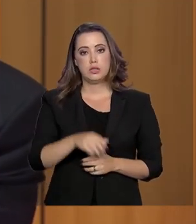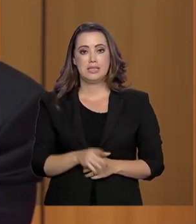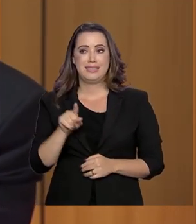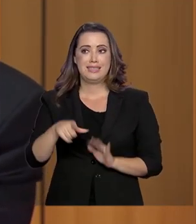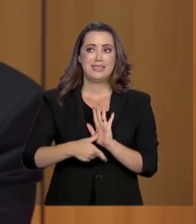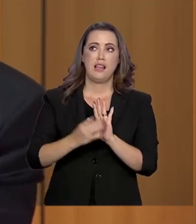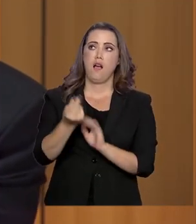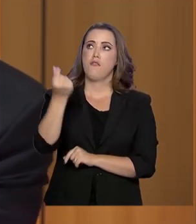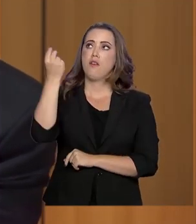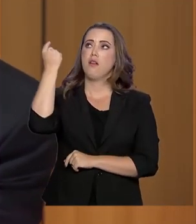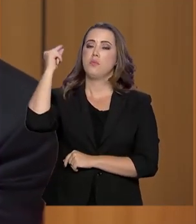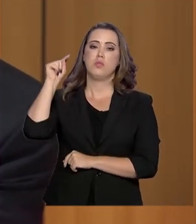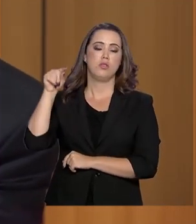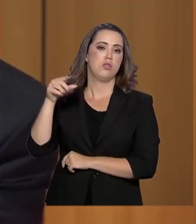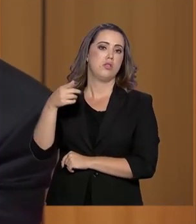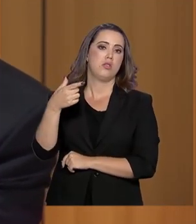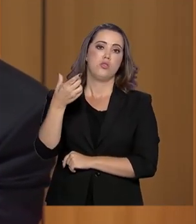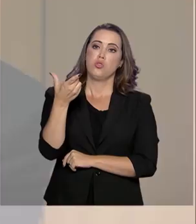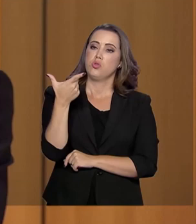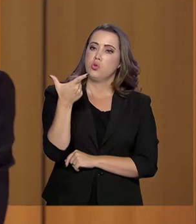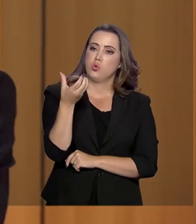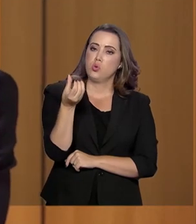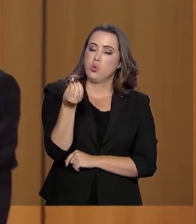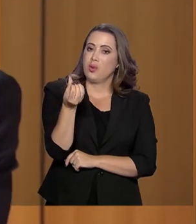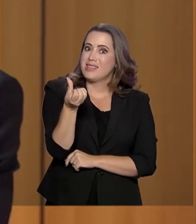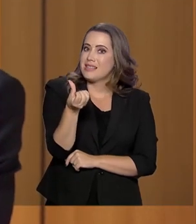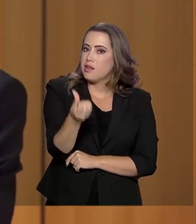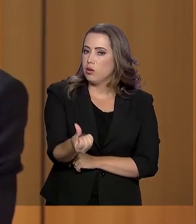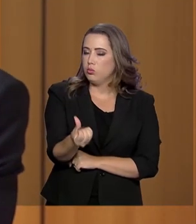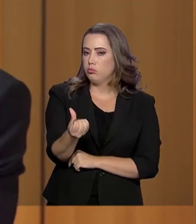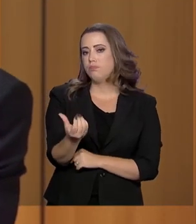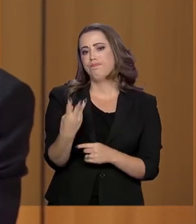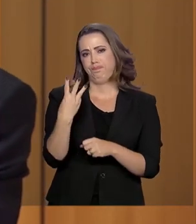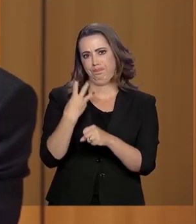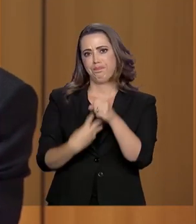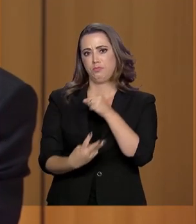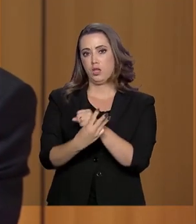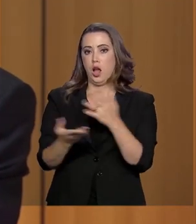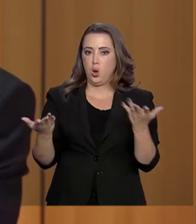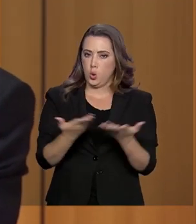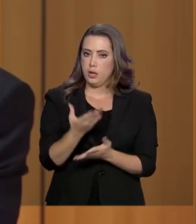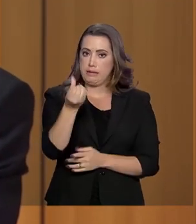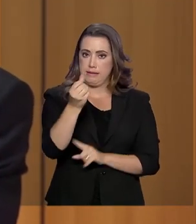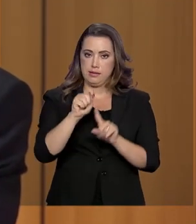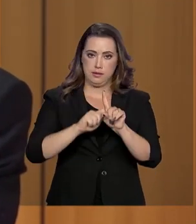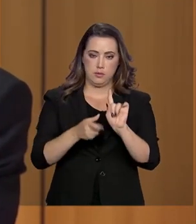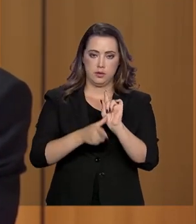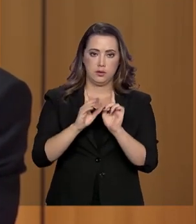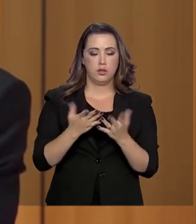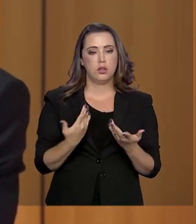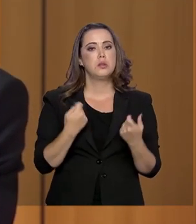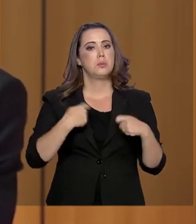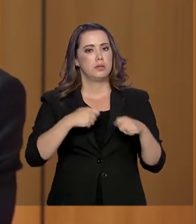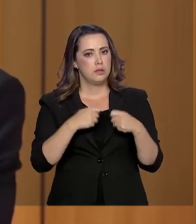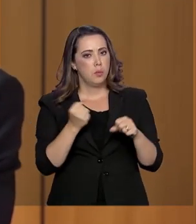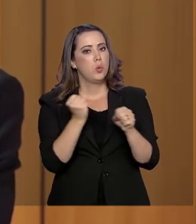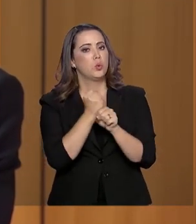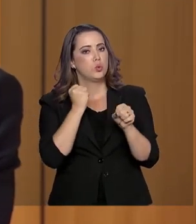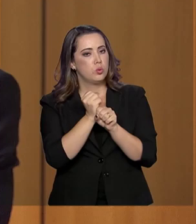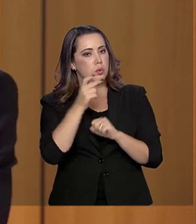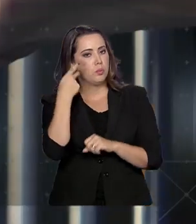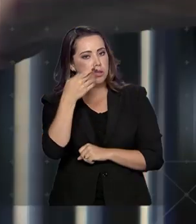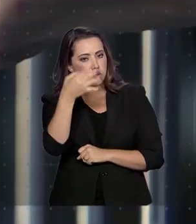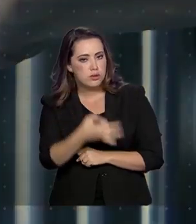quando estávamos ainda falando de 2016. Não se constrói políticas públicas consistentes sem que nós tenhamos